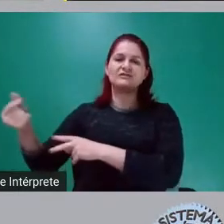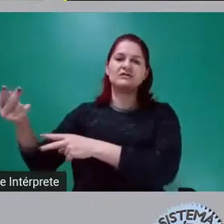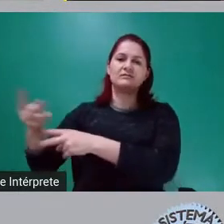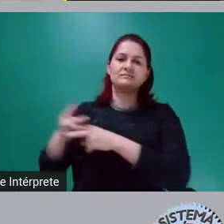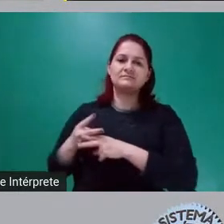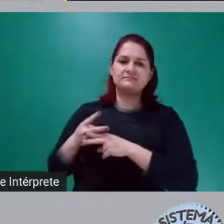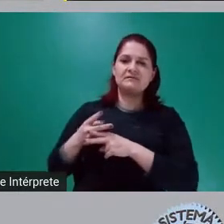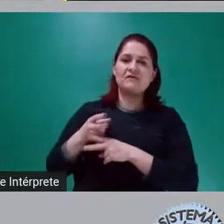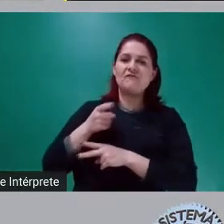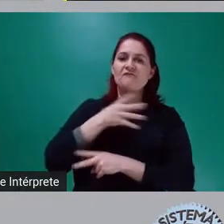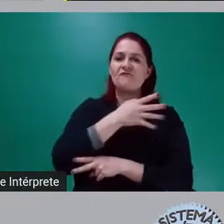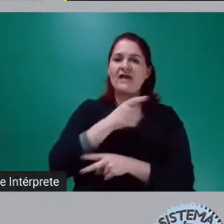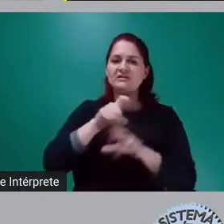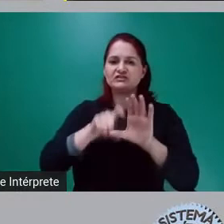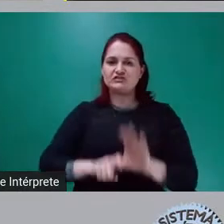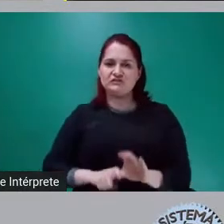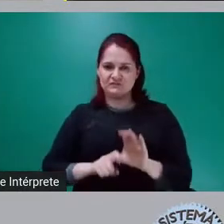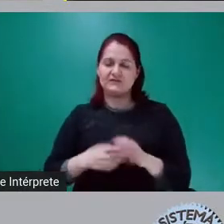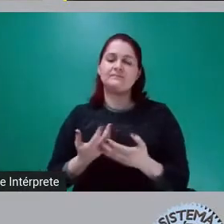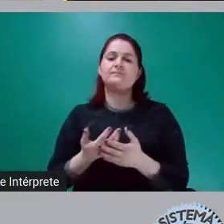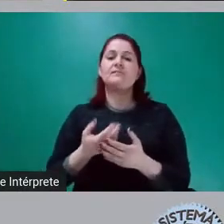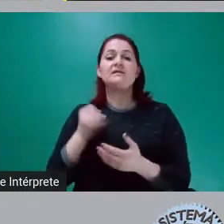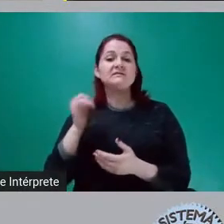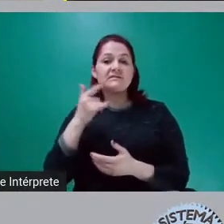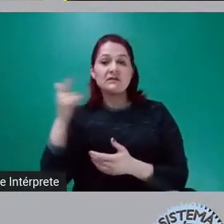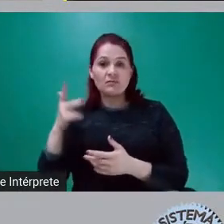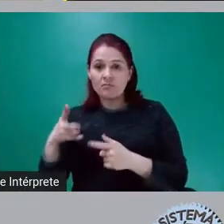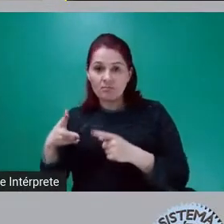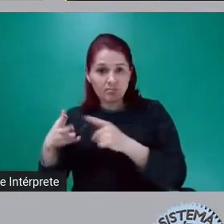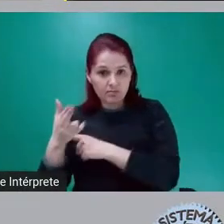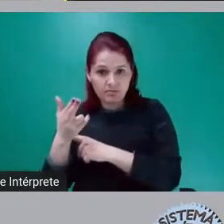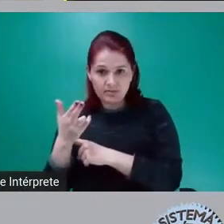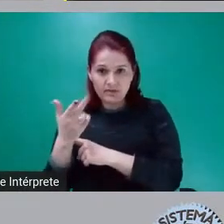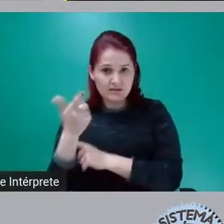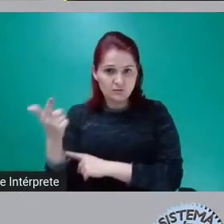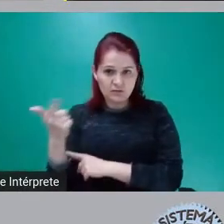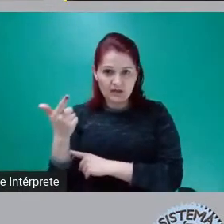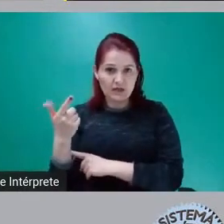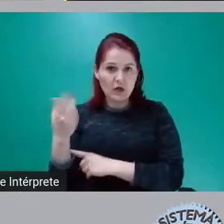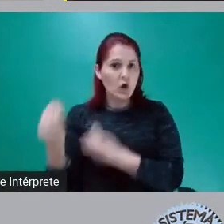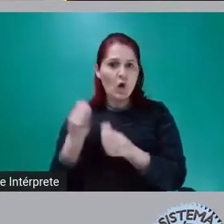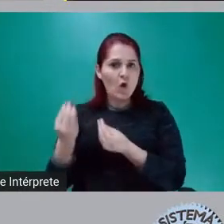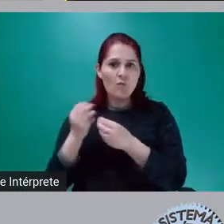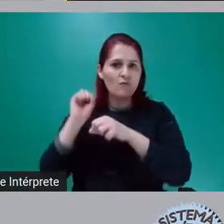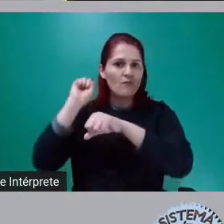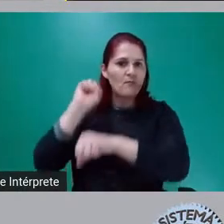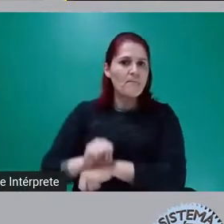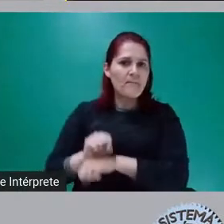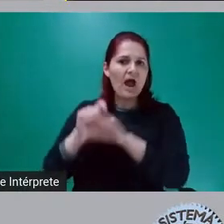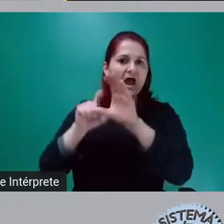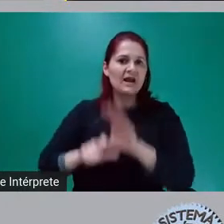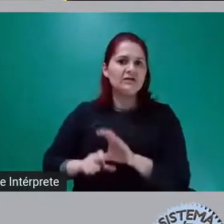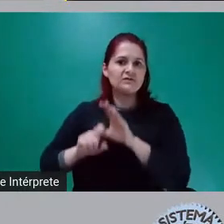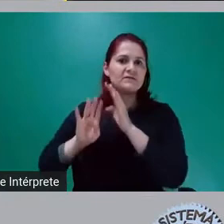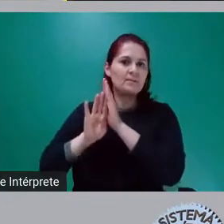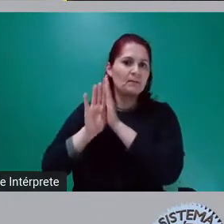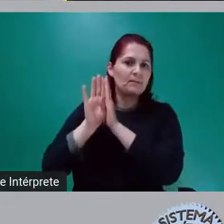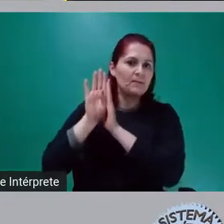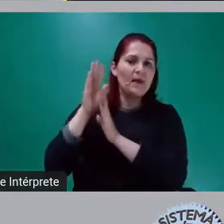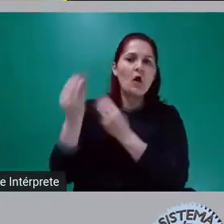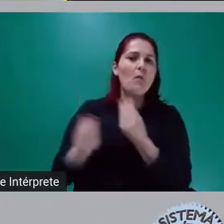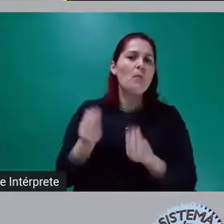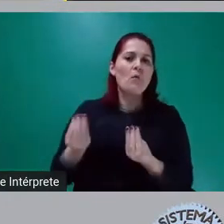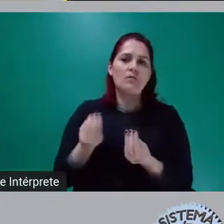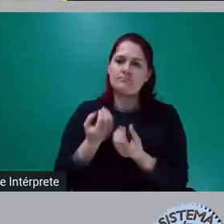mecanismo responsável pelo crescimento permanente da dívida pública. E, por fim, sem